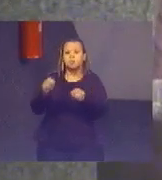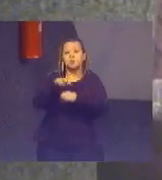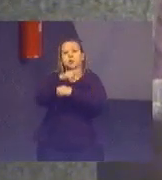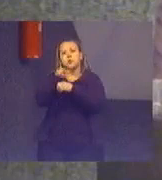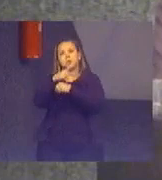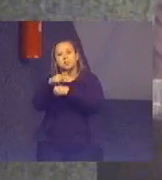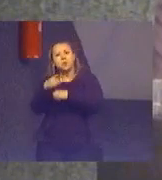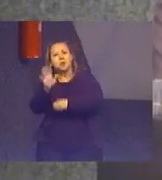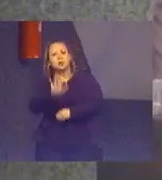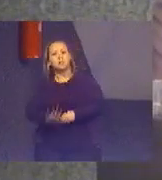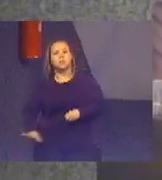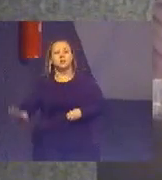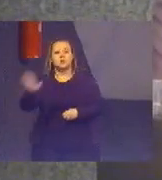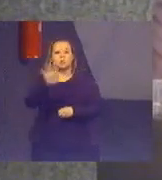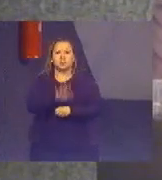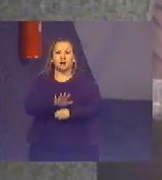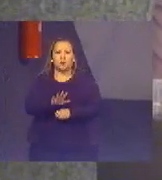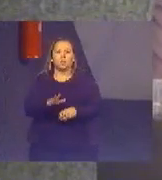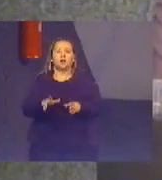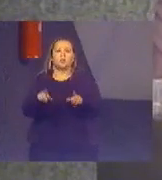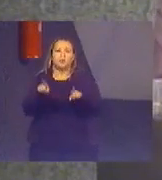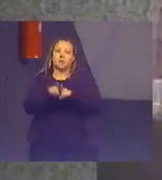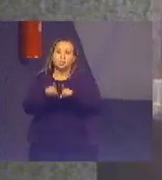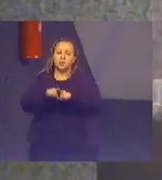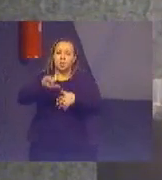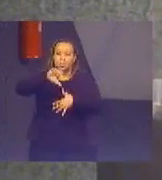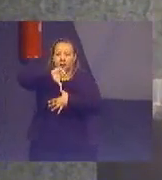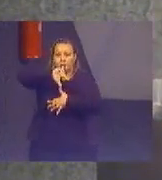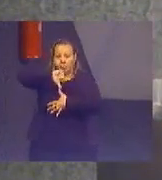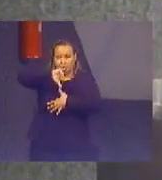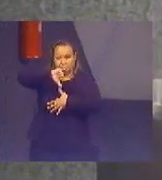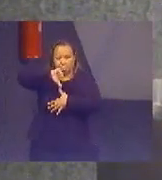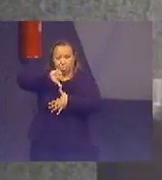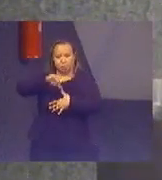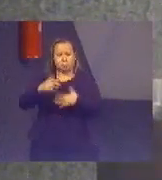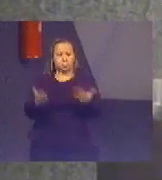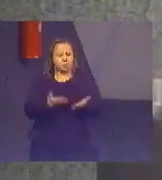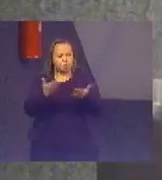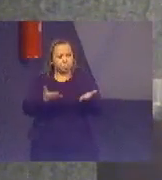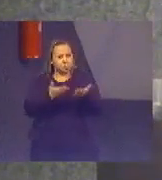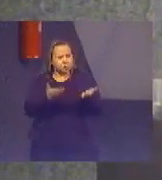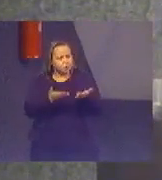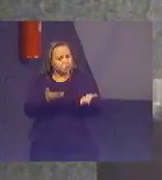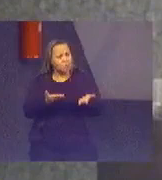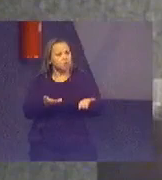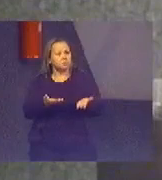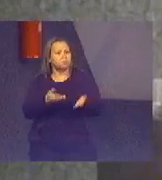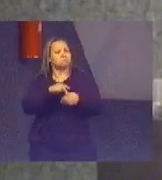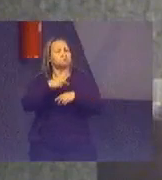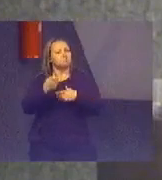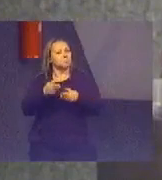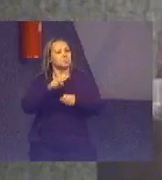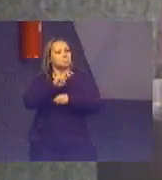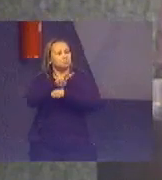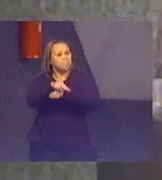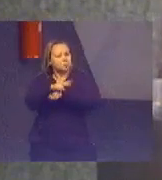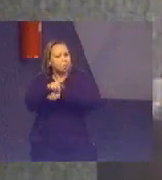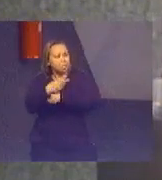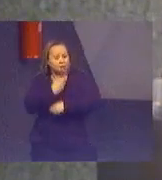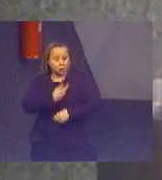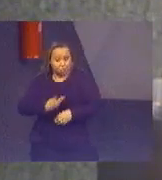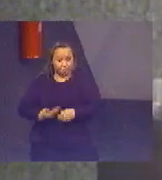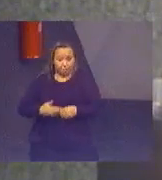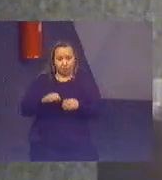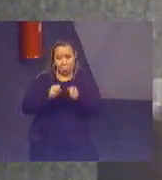quanto a auditoria em âmbito da América Latina. Foi o estímulo à abordagem integrada de governo, uma